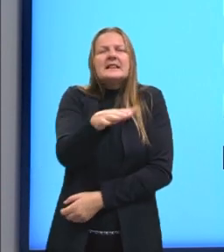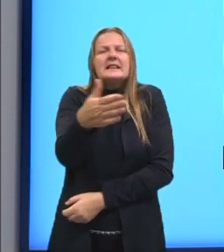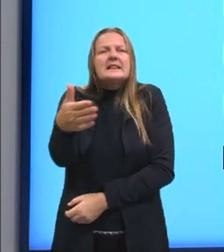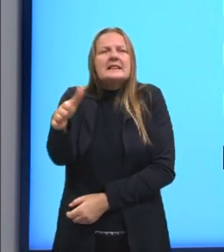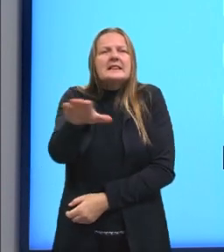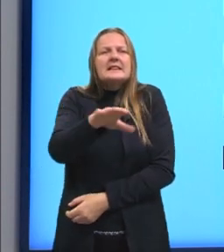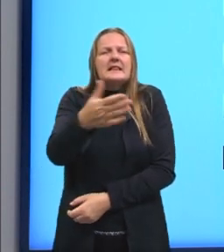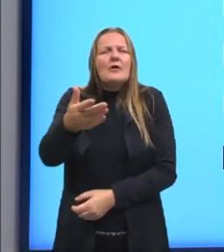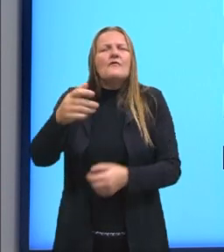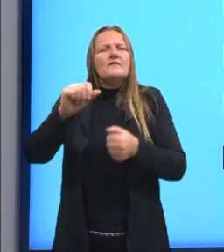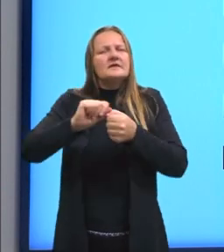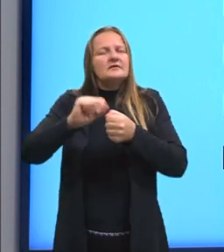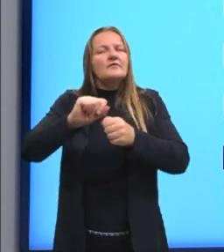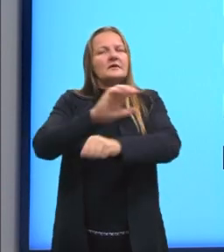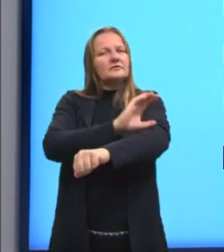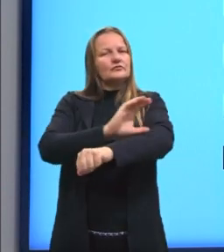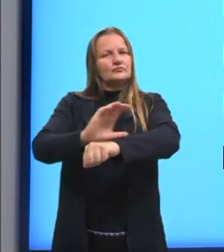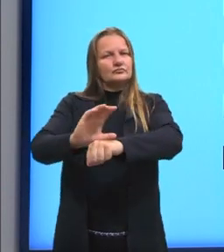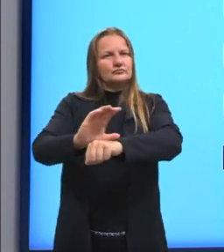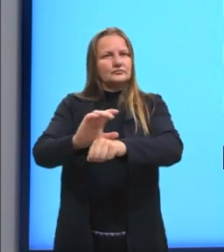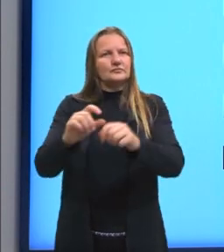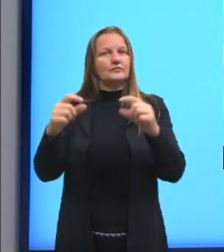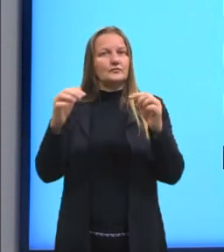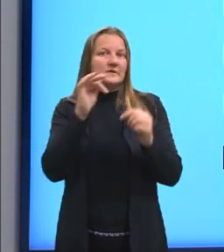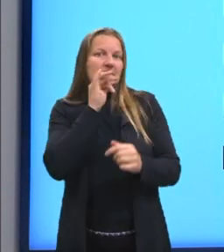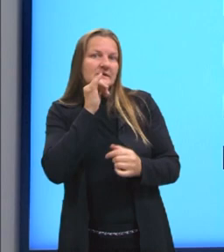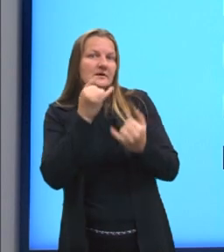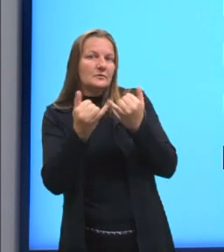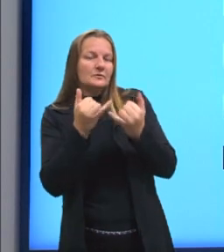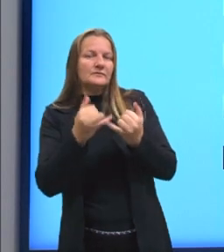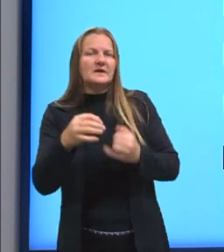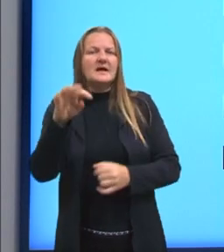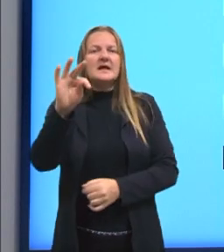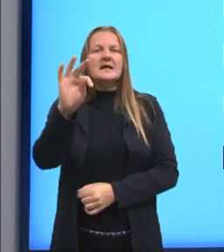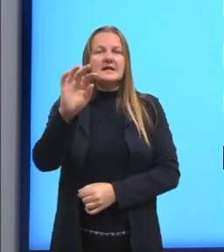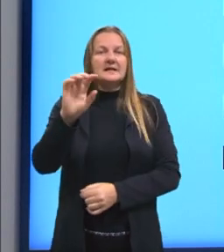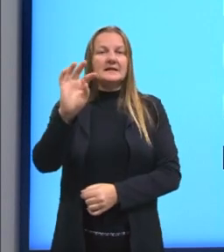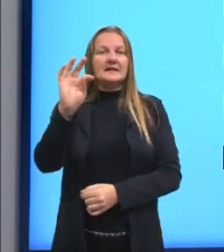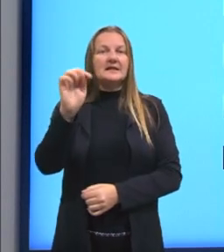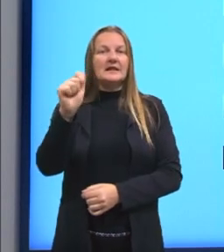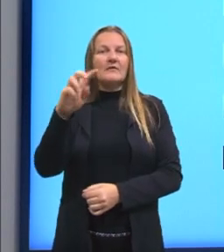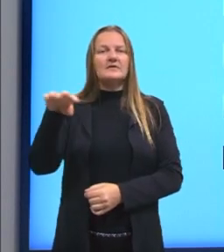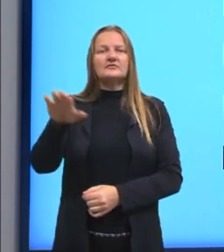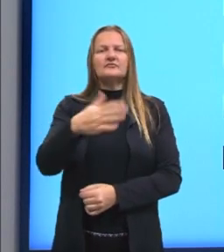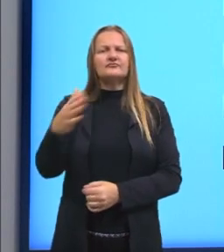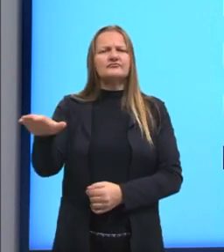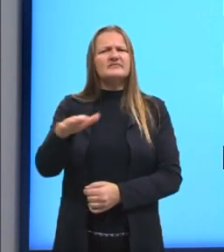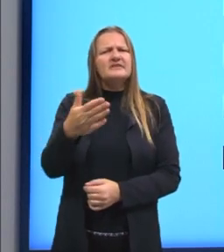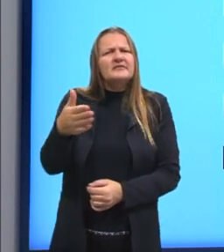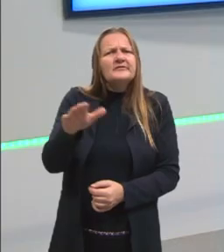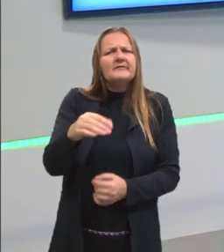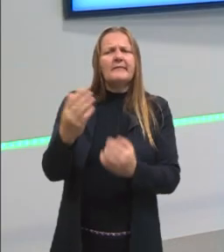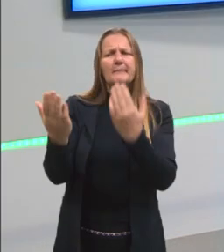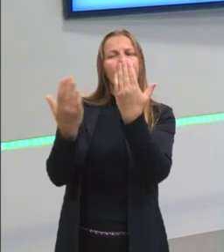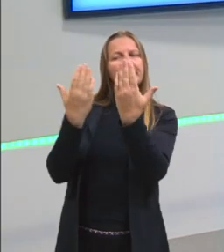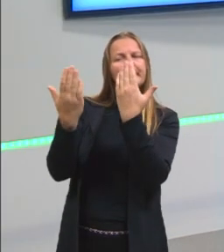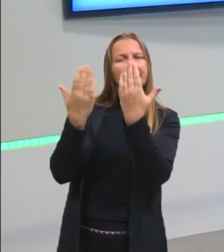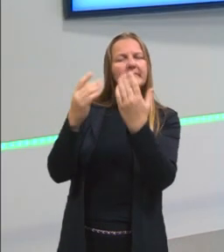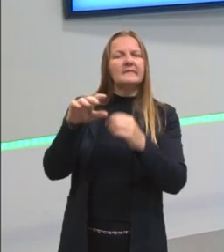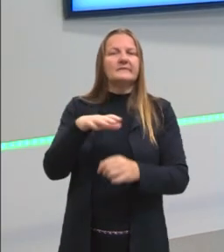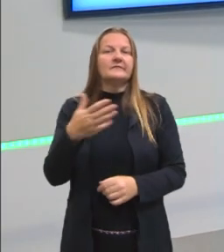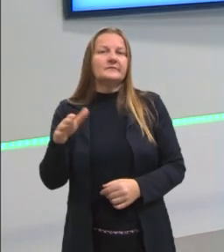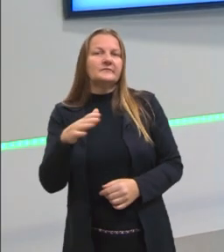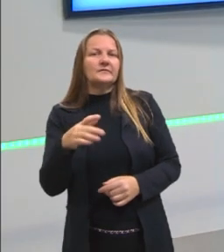faça aquele curso. Então, esse talvez é uma dúvida. Por que é uma dúvida? Pode ser que eu